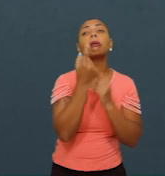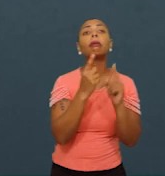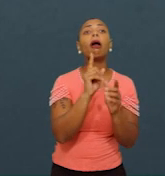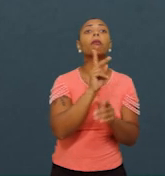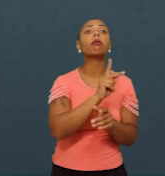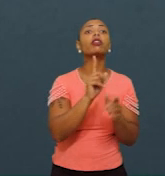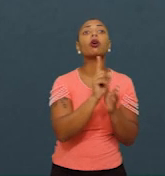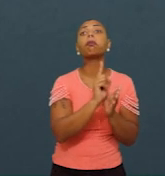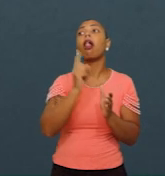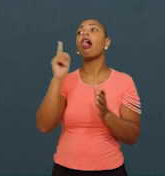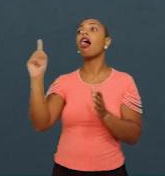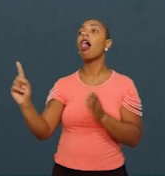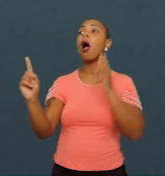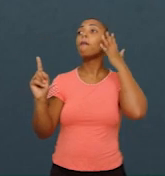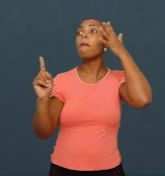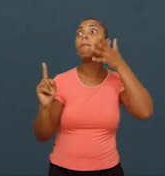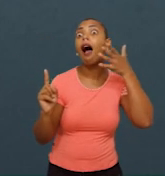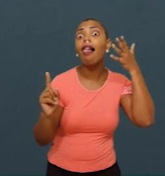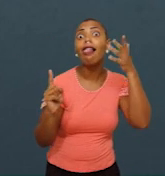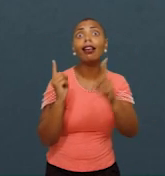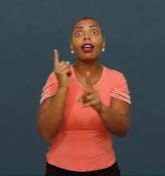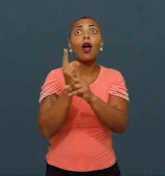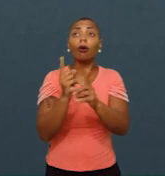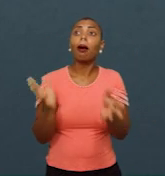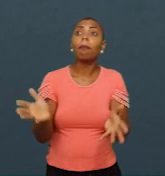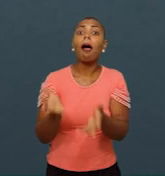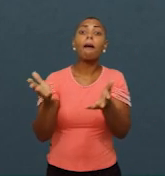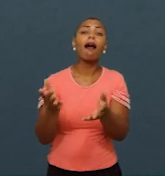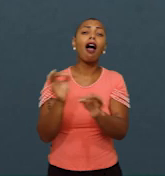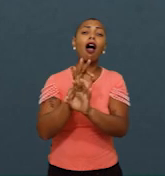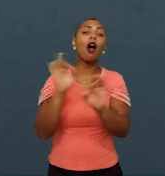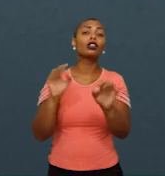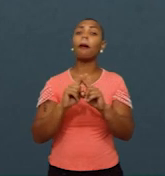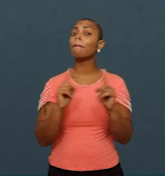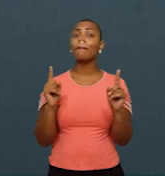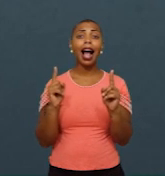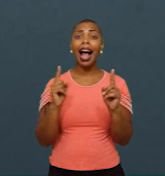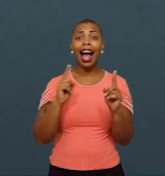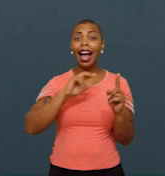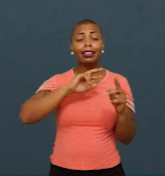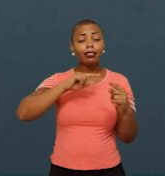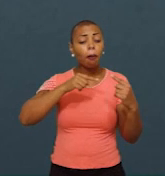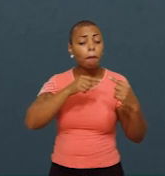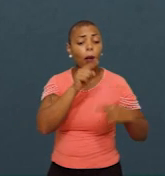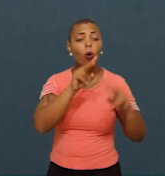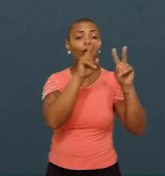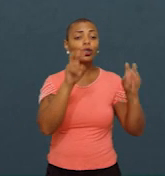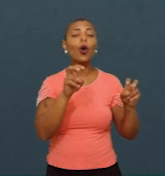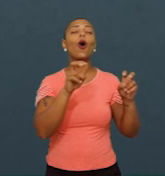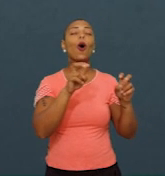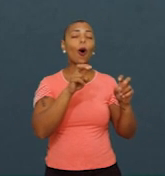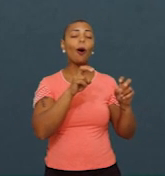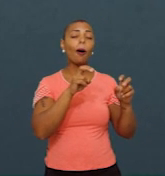palestra, um grande encontro, que pode ser motivacional, que pode servir um papel, mas que não é o que a gente está falando aqui quando a fala de formação